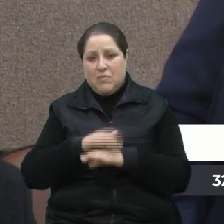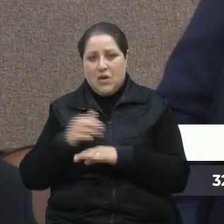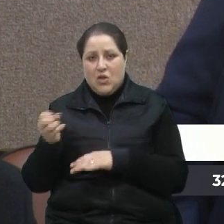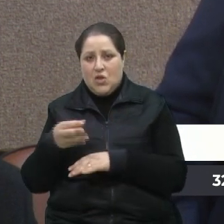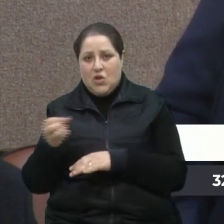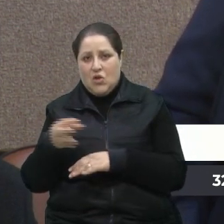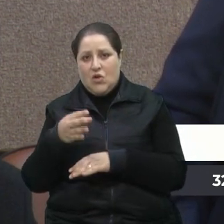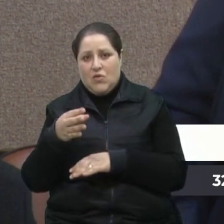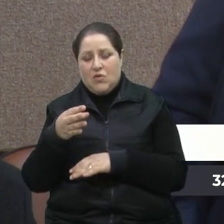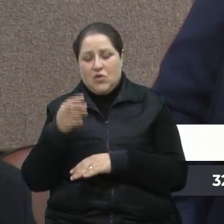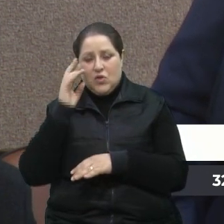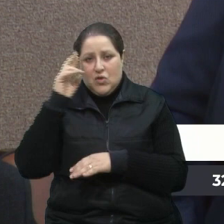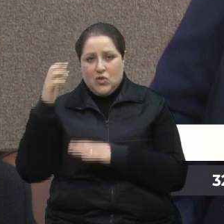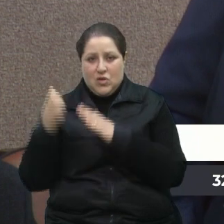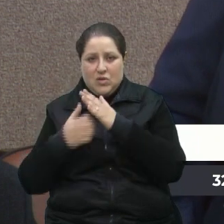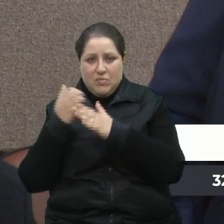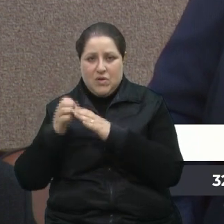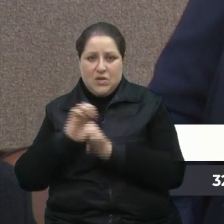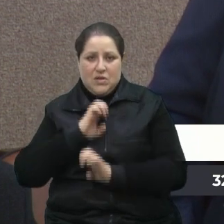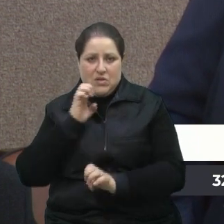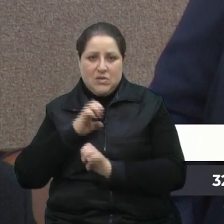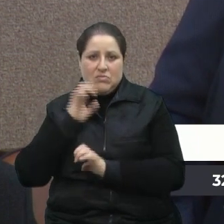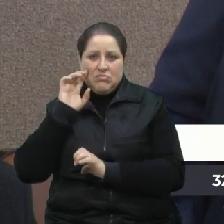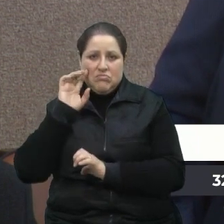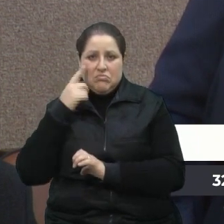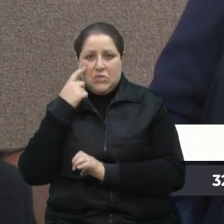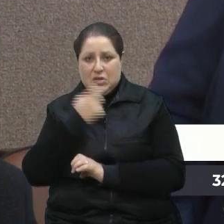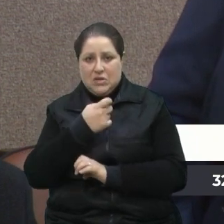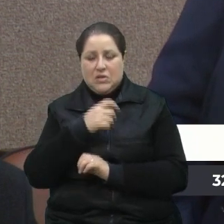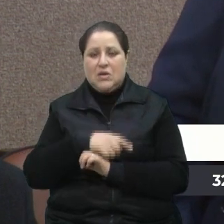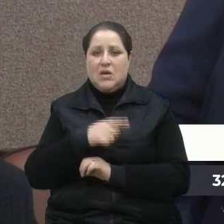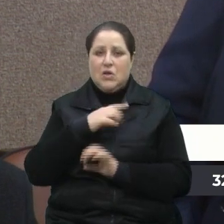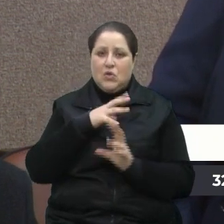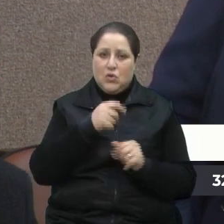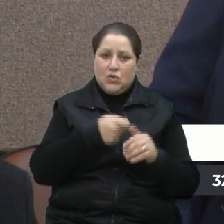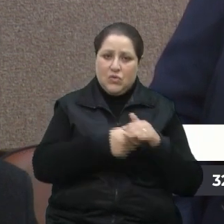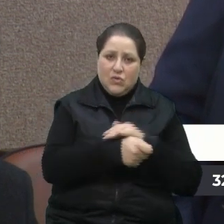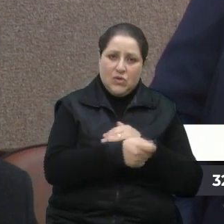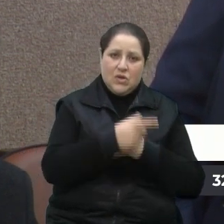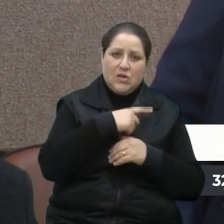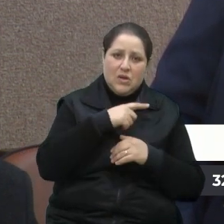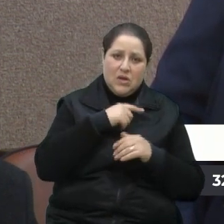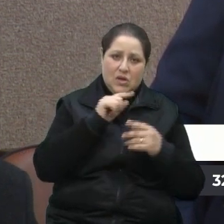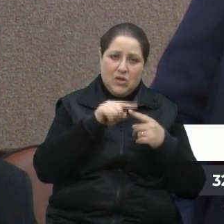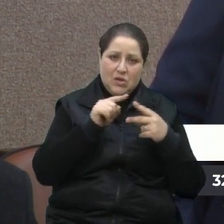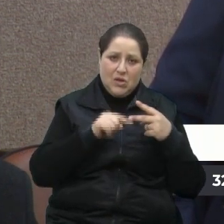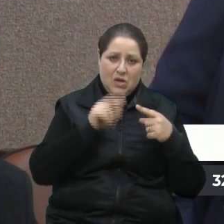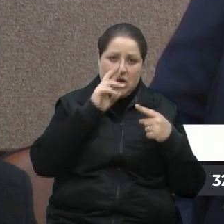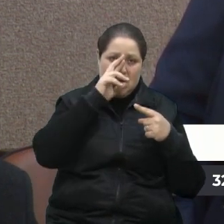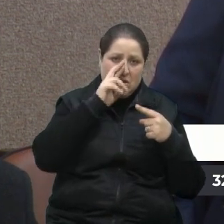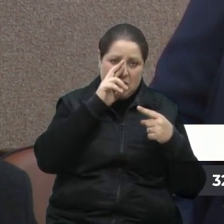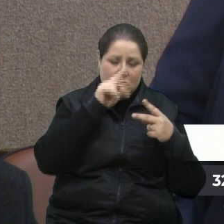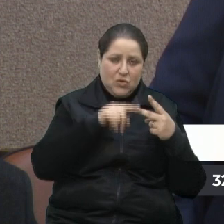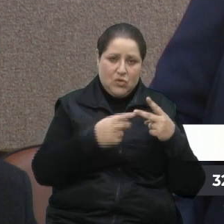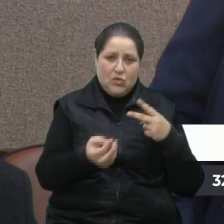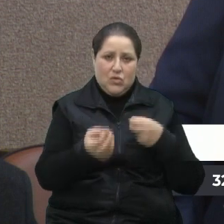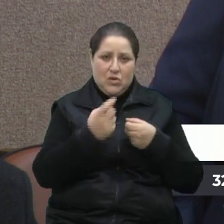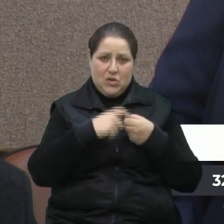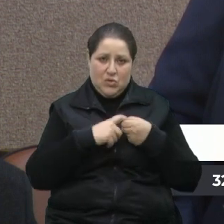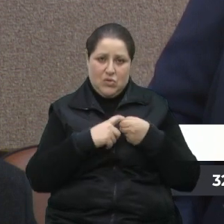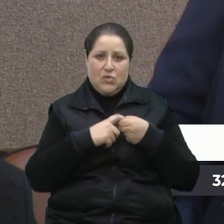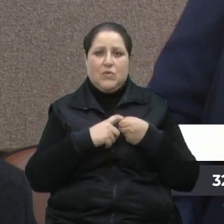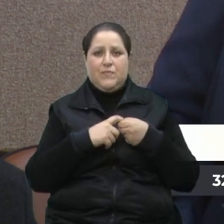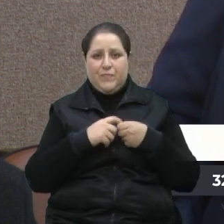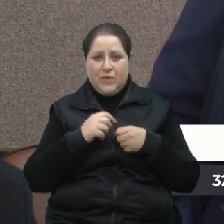novos investidores. Todo investimento exige dois critérios, risco e retorno. Cada ano que passa, vereador Ues, cada ano que